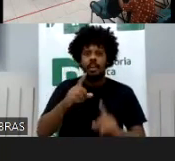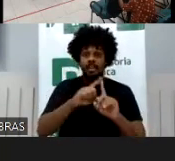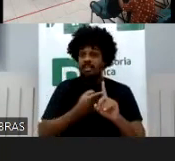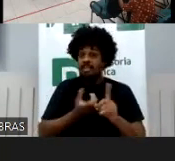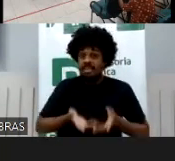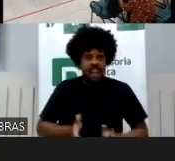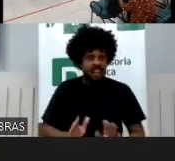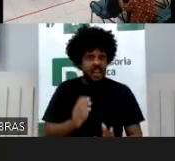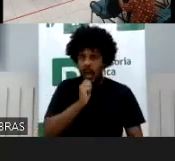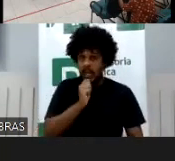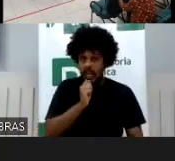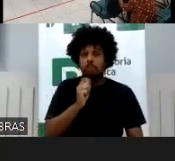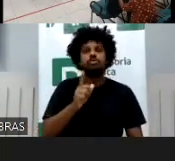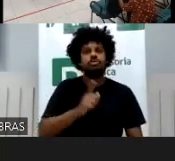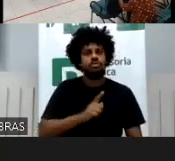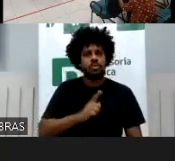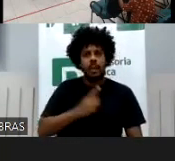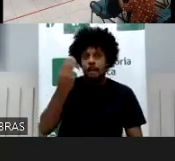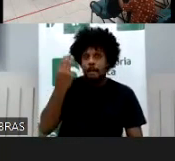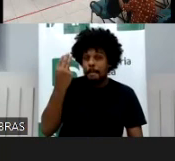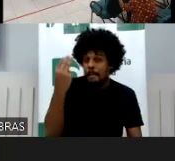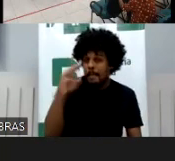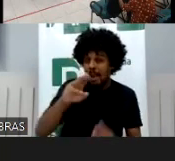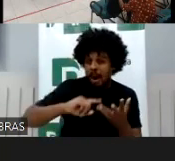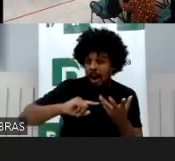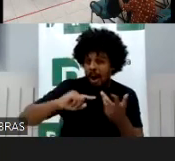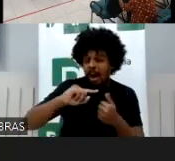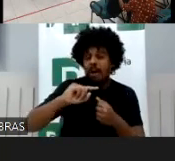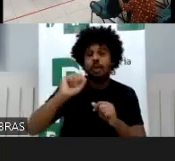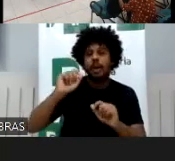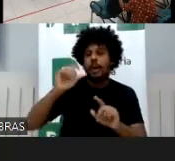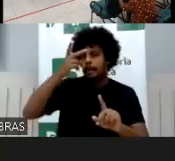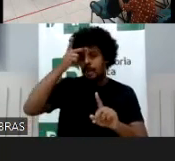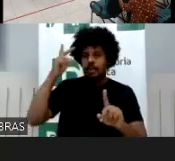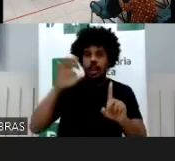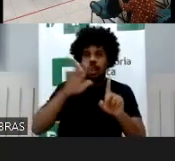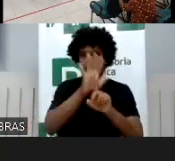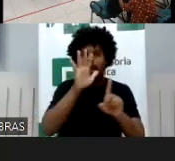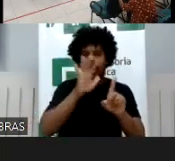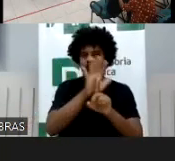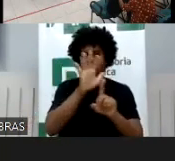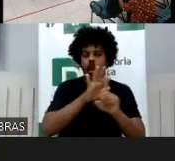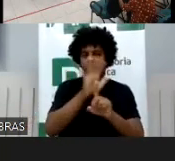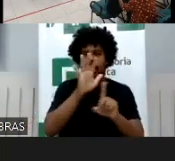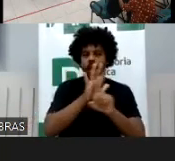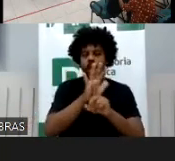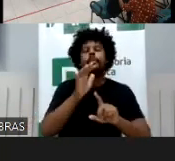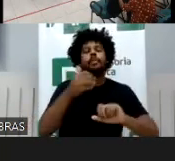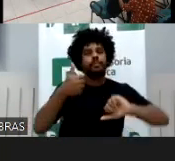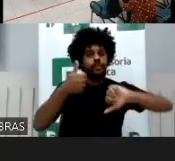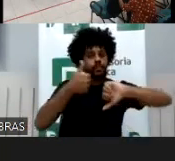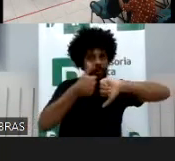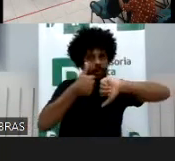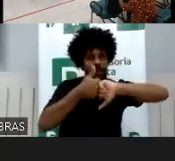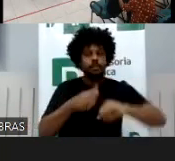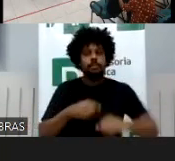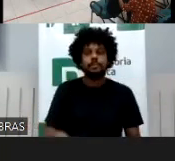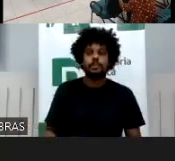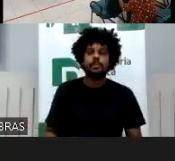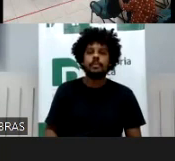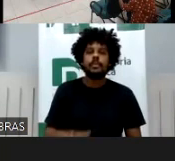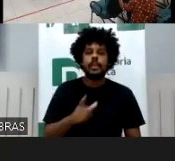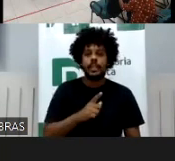não era milhares, era milhões, o filho dela já nasceu fazendo publicidade, o filho dela, que foi fruto de reprodução